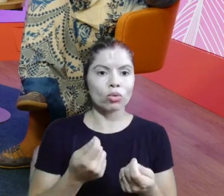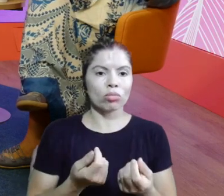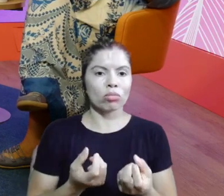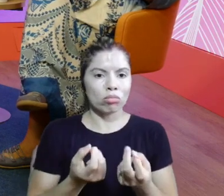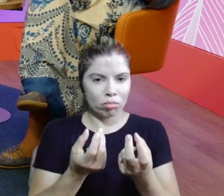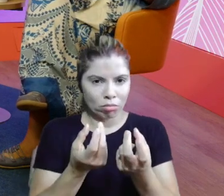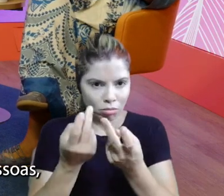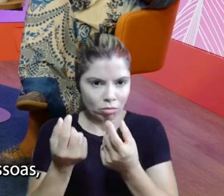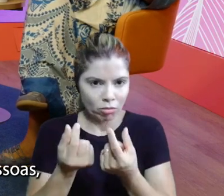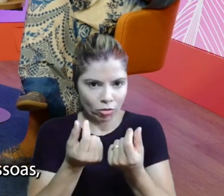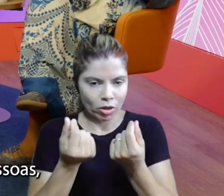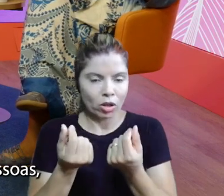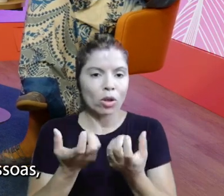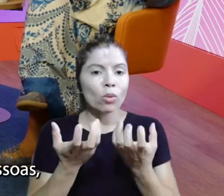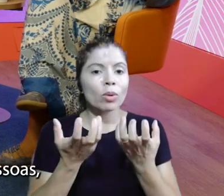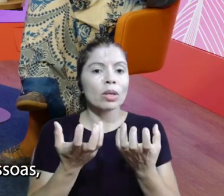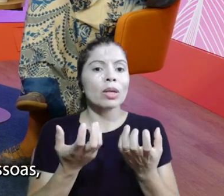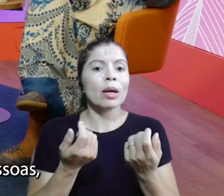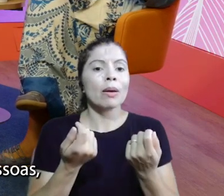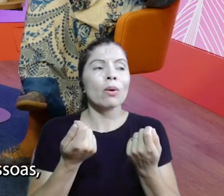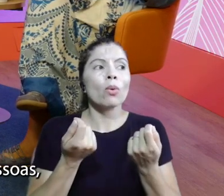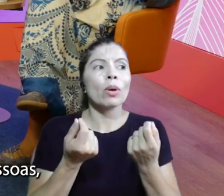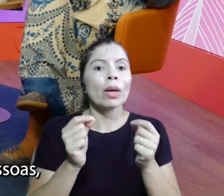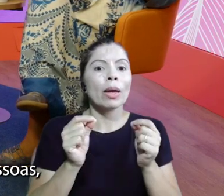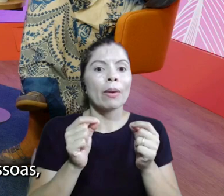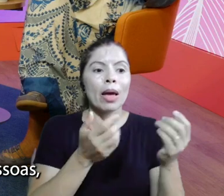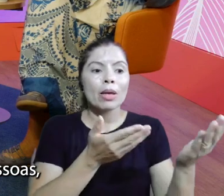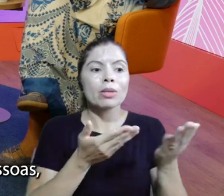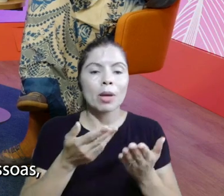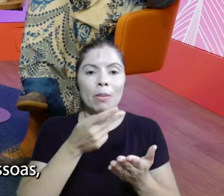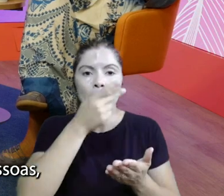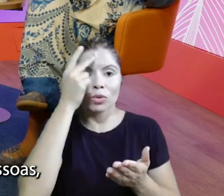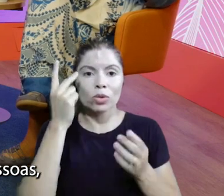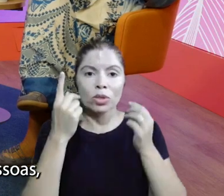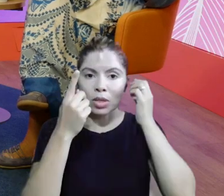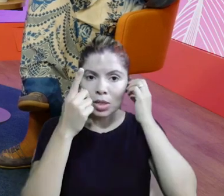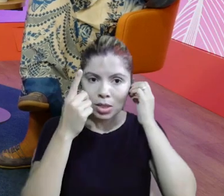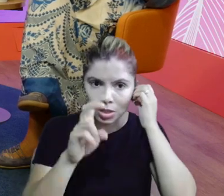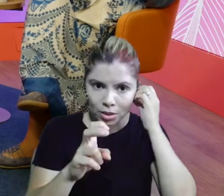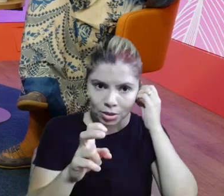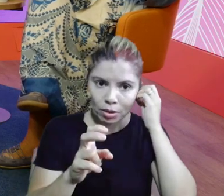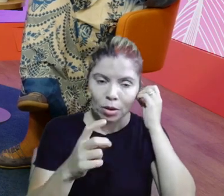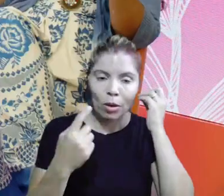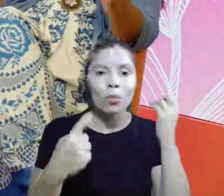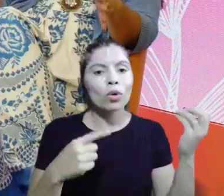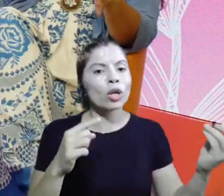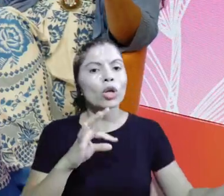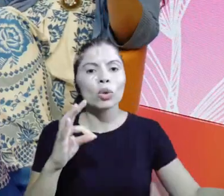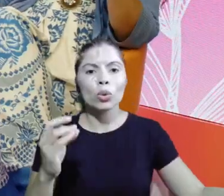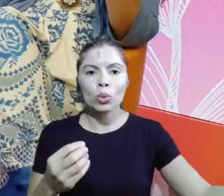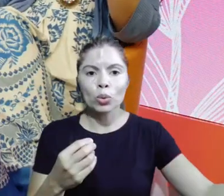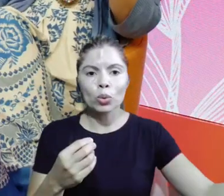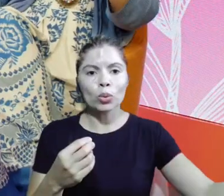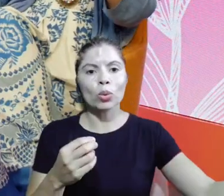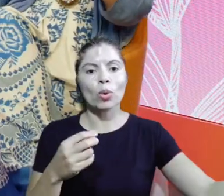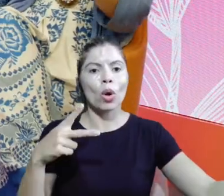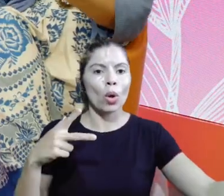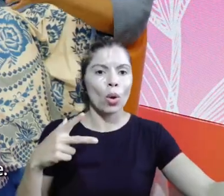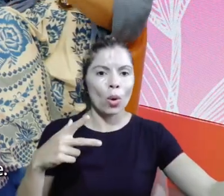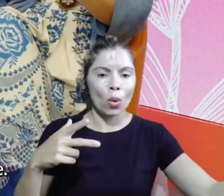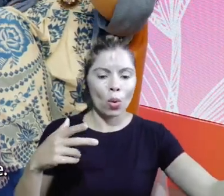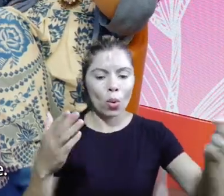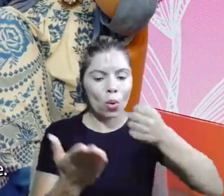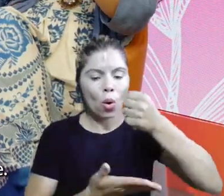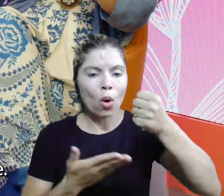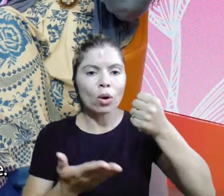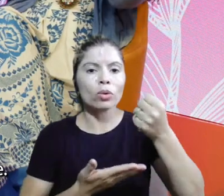negócio ser rentável eu tinha que receber pelo menos grupos de no mínimo 15 pessoas. Porque tudo é fresquinho, porque eu corto